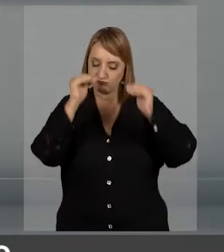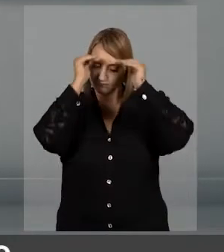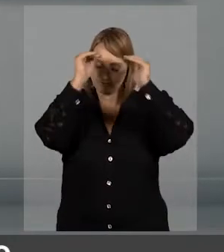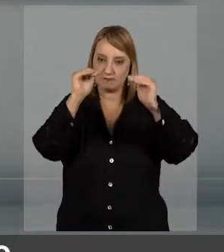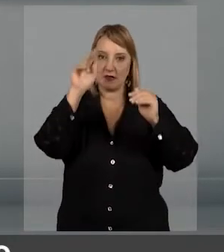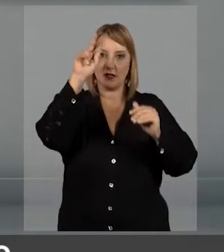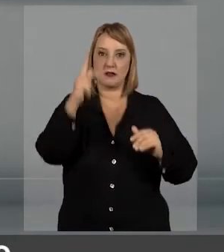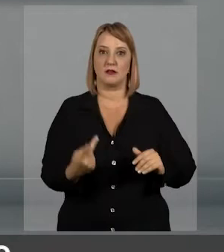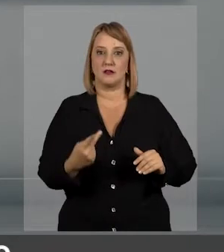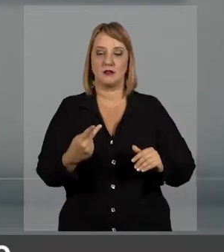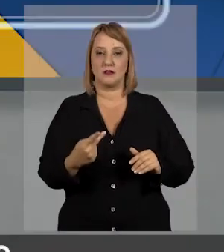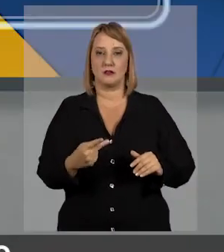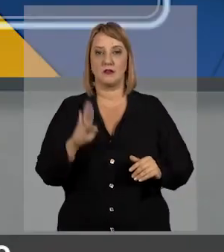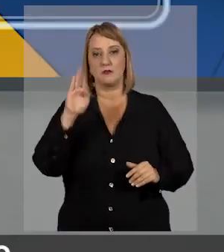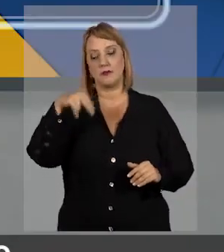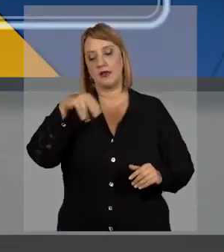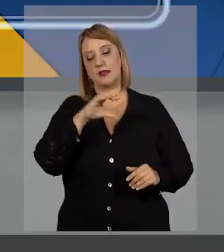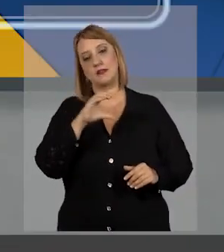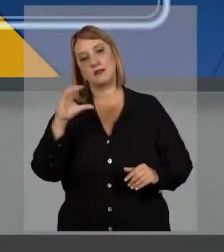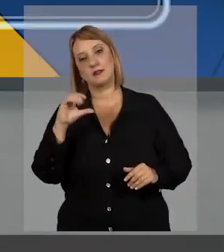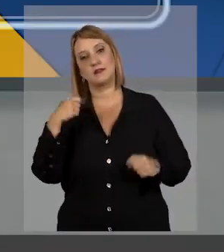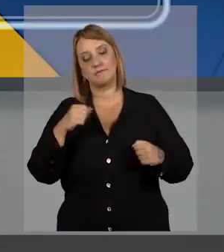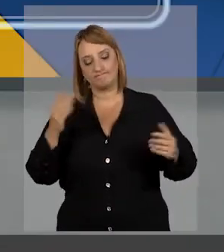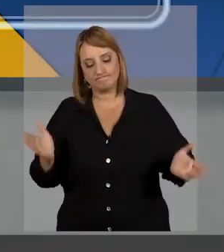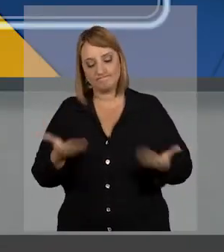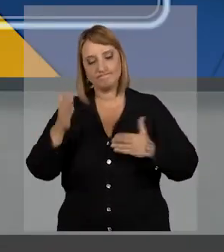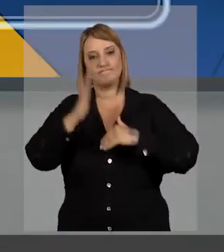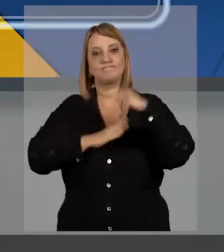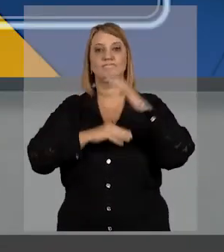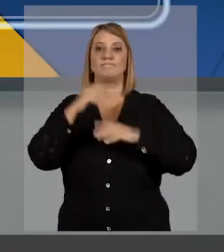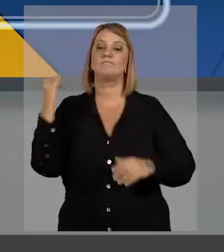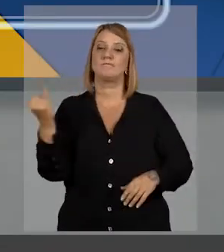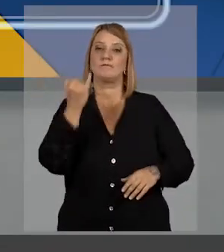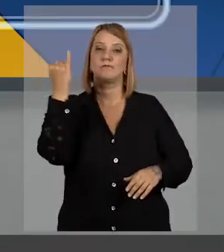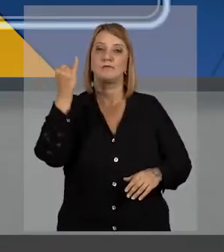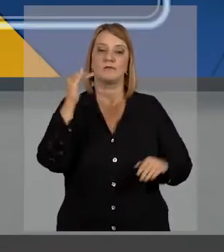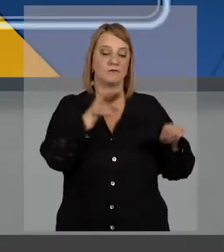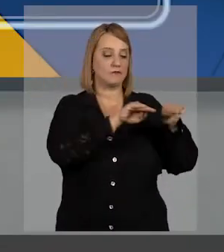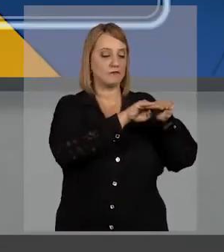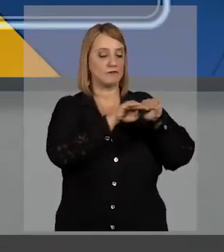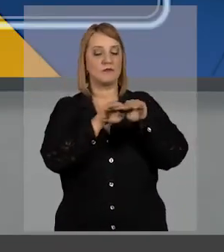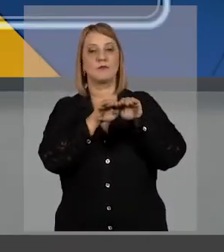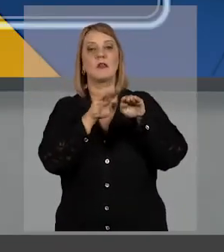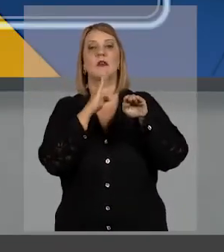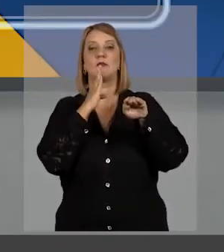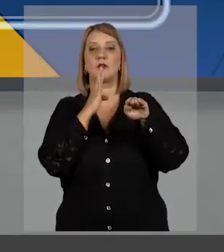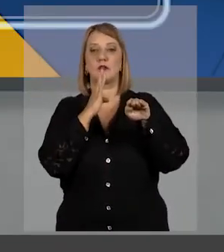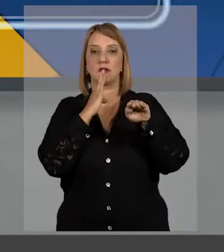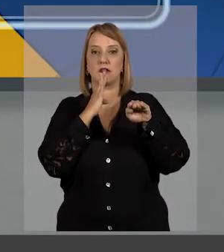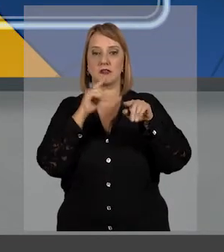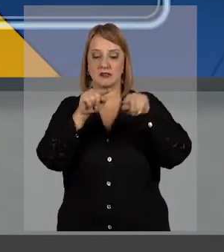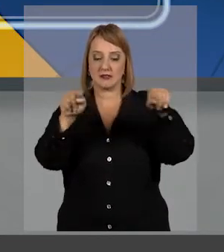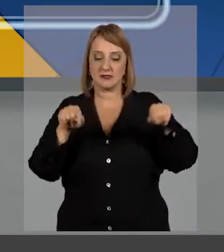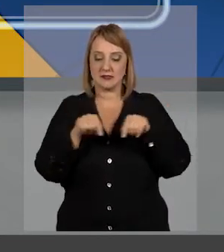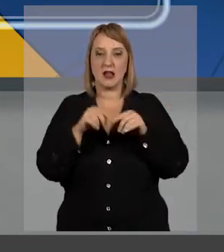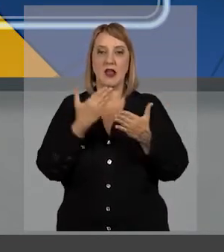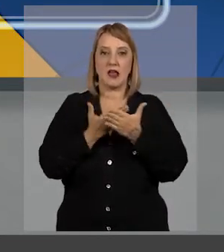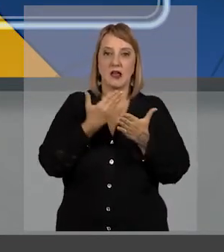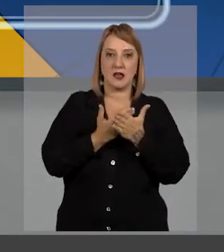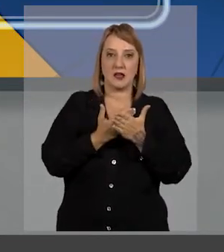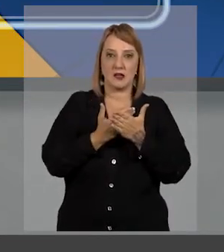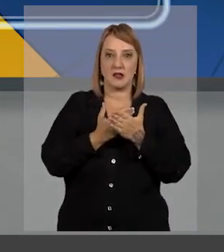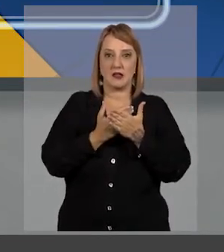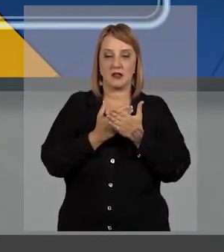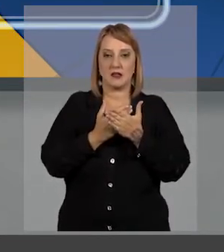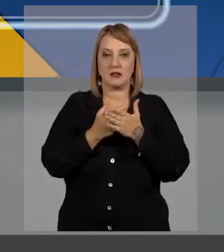respeitar o outro como um ser humano. Para a BNCC, é preciso promover a construção de valores que alinham o conhecimento adquirido em